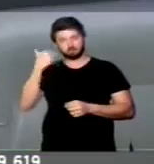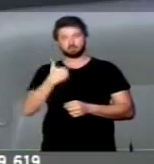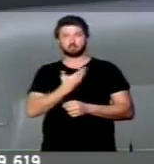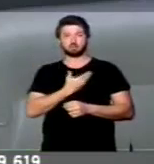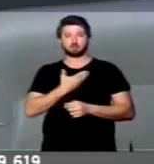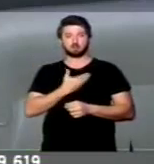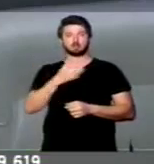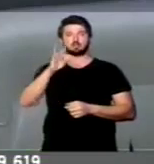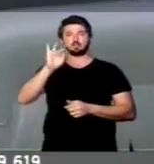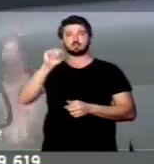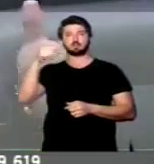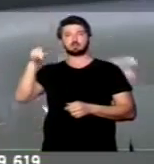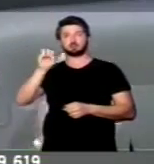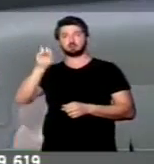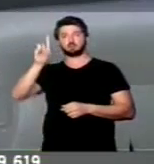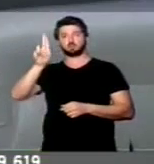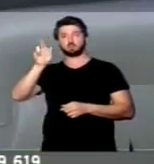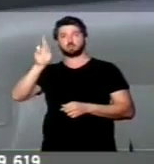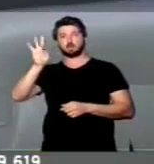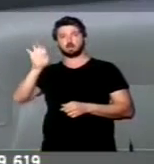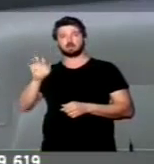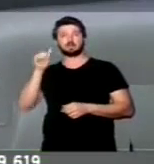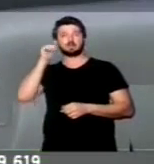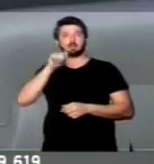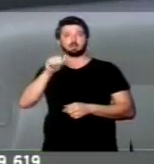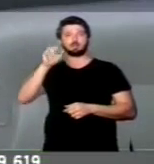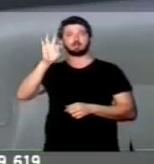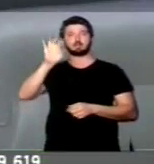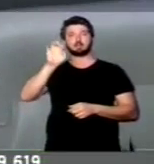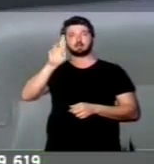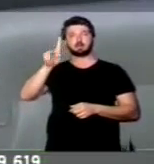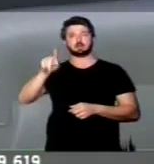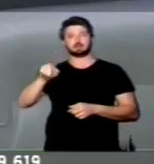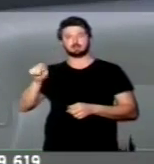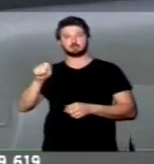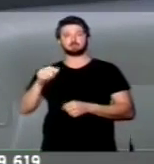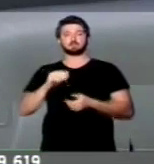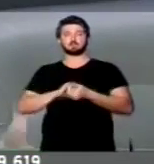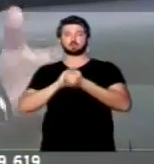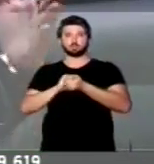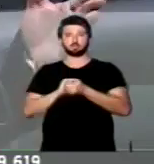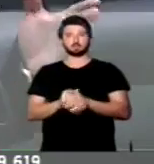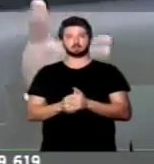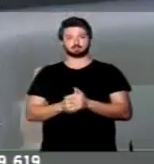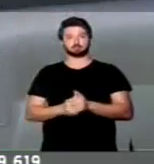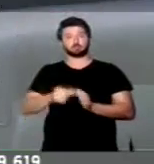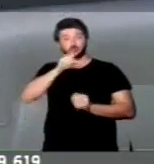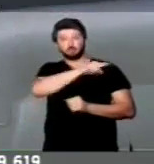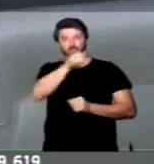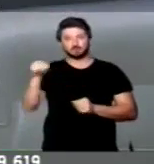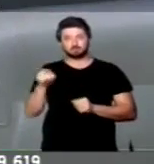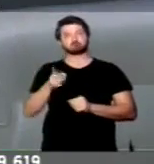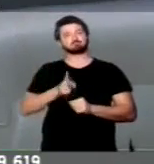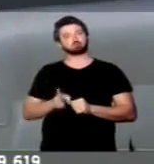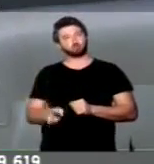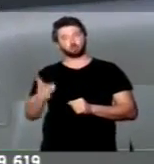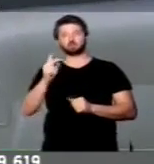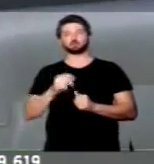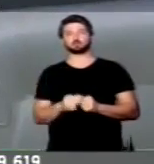amigo Tião Duarte, da sua assessora Tereza Cristina, os nossos cumprimentos. E que vocês continuem